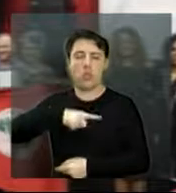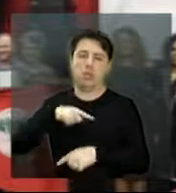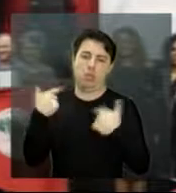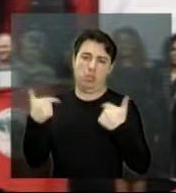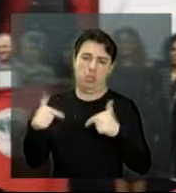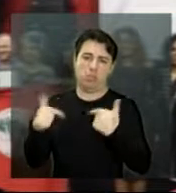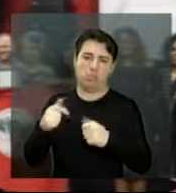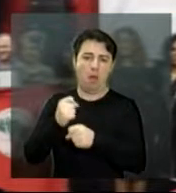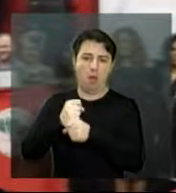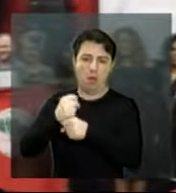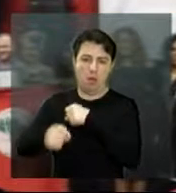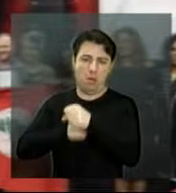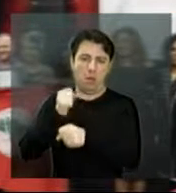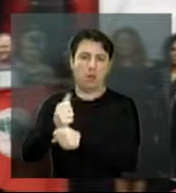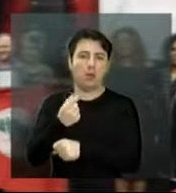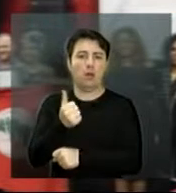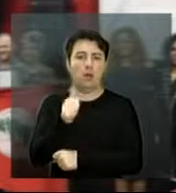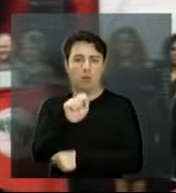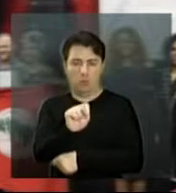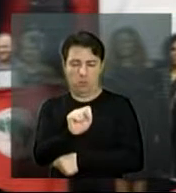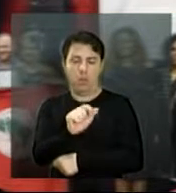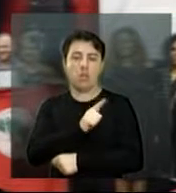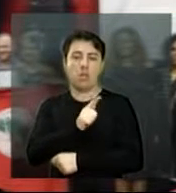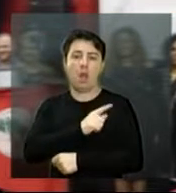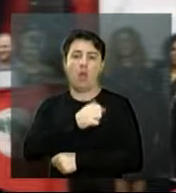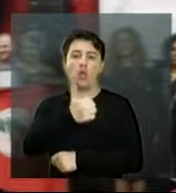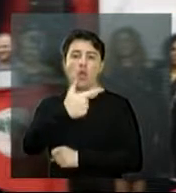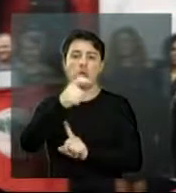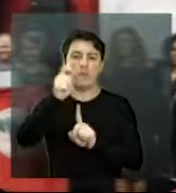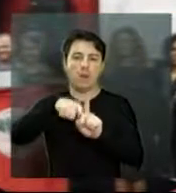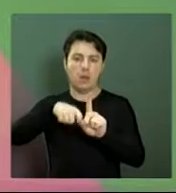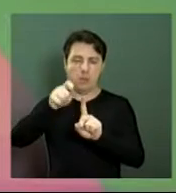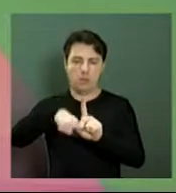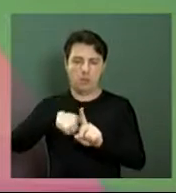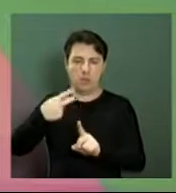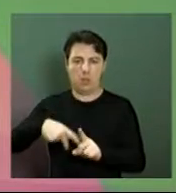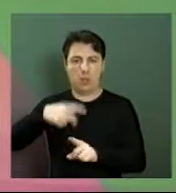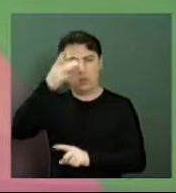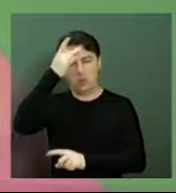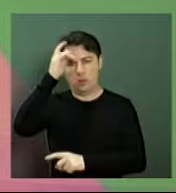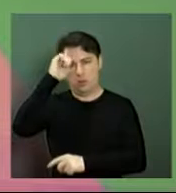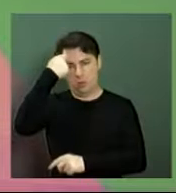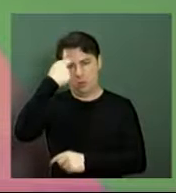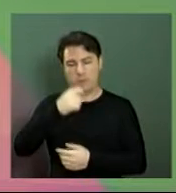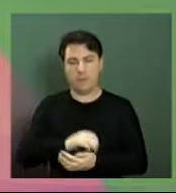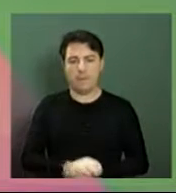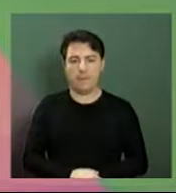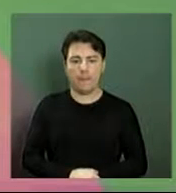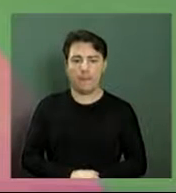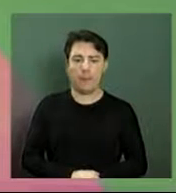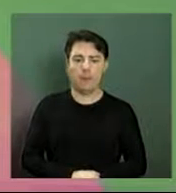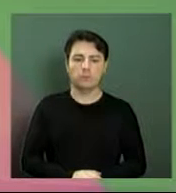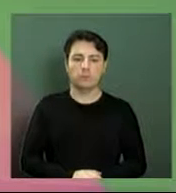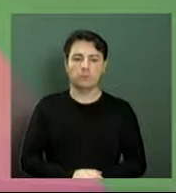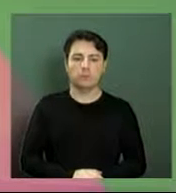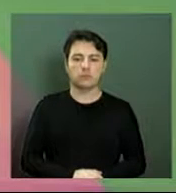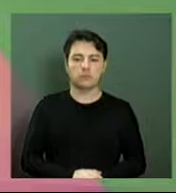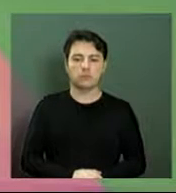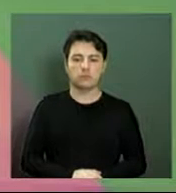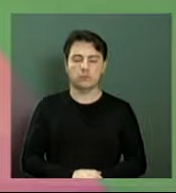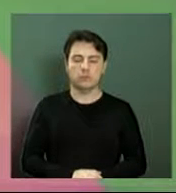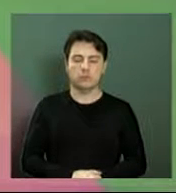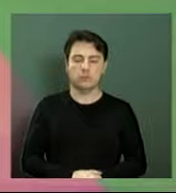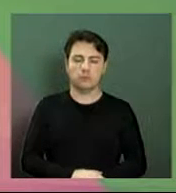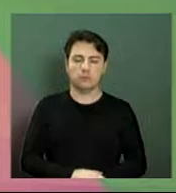desenvolvemos durante este ano, pelos 12 meses da consciência negra. Próximo slide, por favor. Também desenvolvemos, junto com